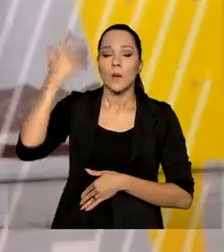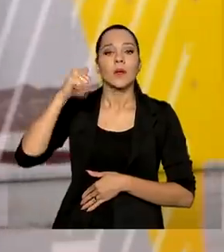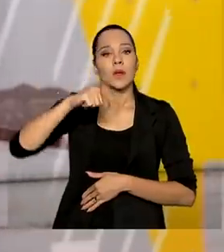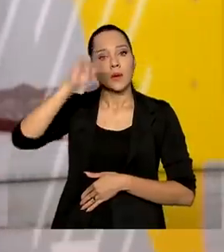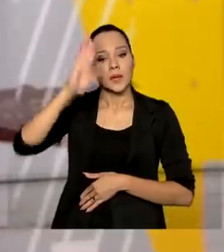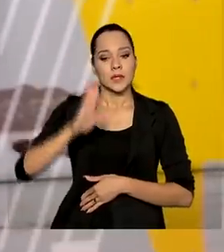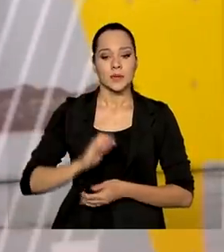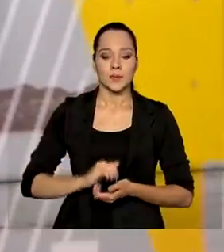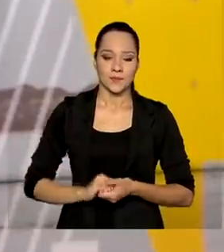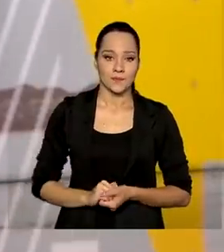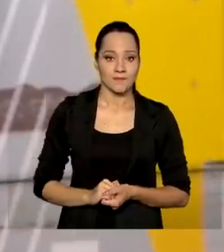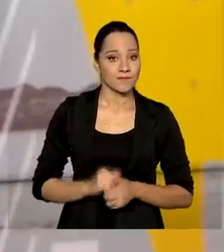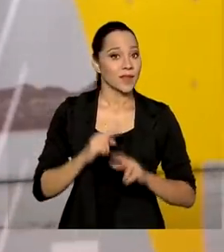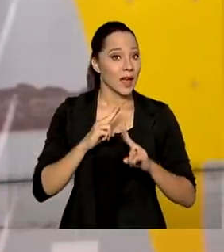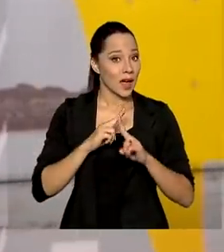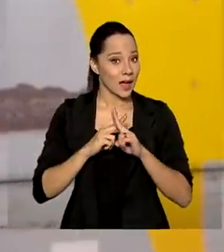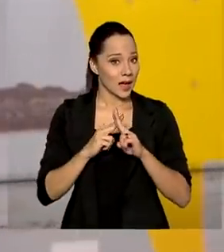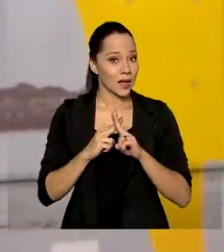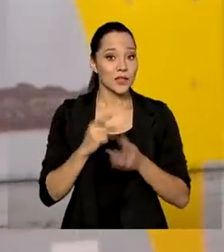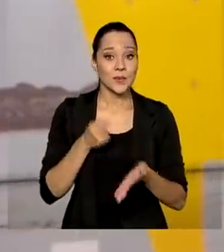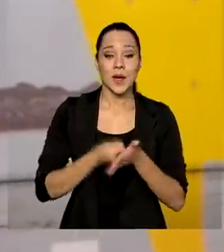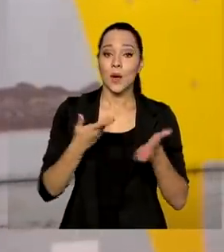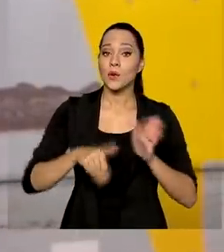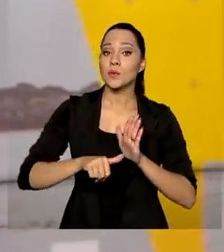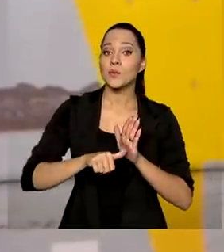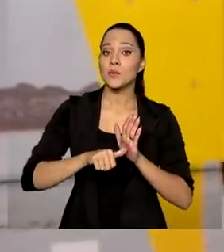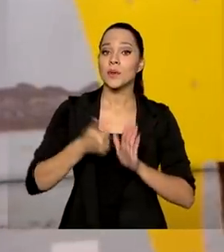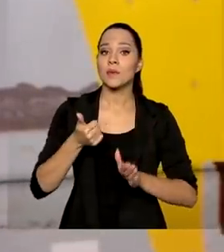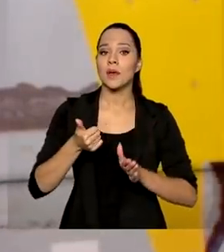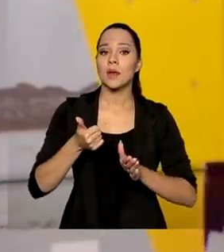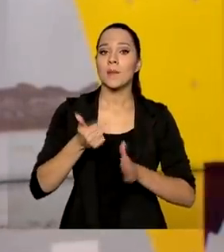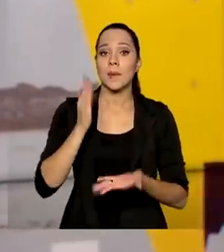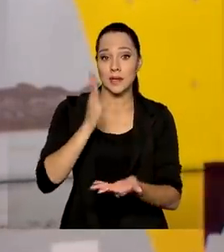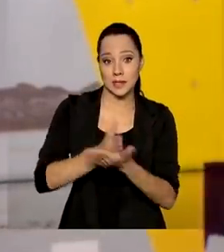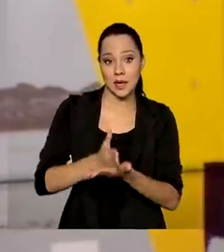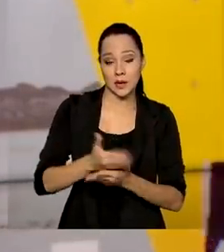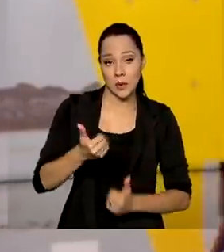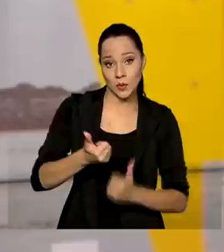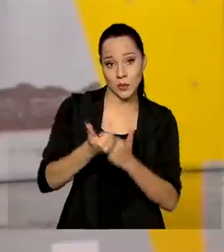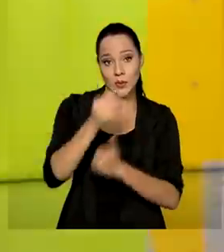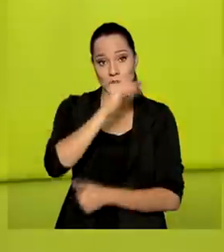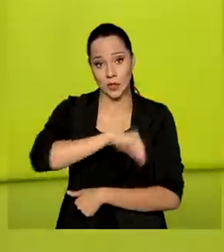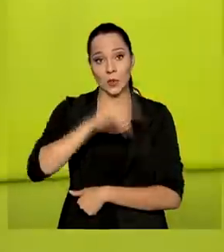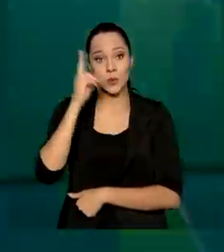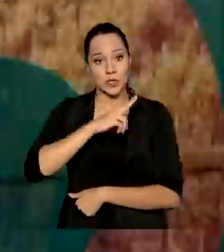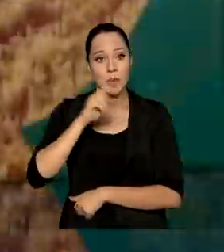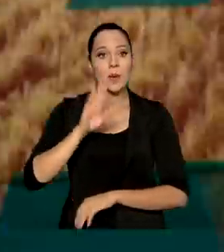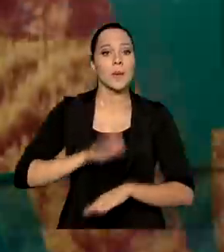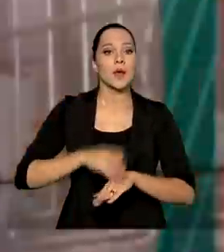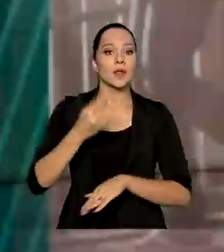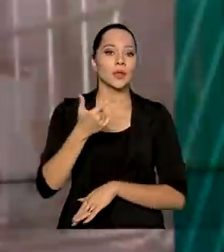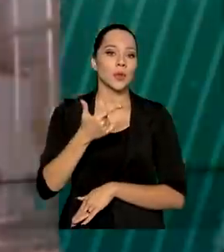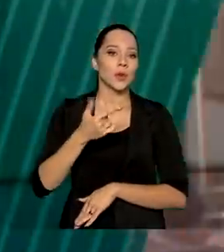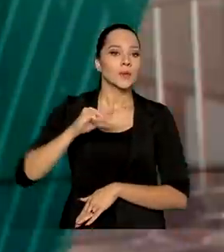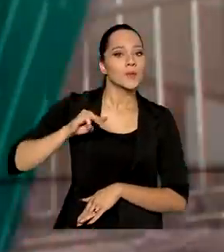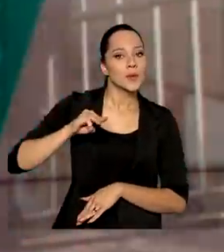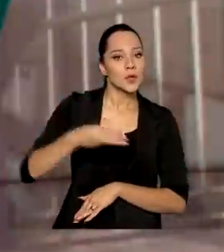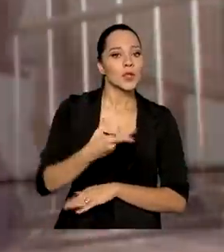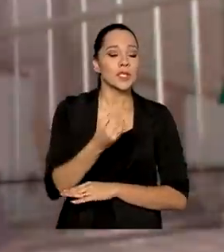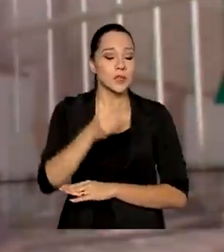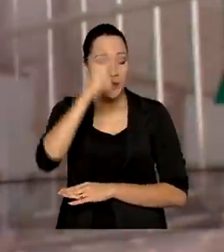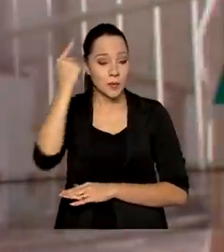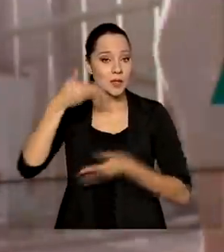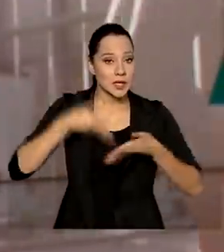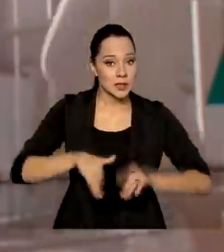A Caixa Econômica paga hoje a primeira parcela do auxílio emergencial para mais de 2 milhões e 300 mil nascidos em